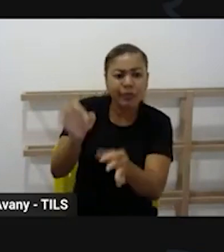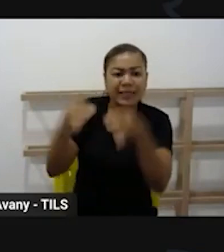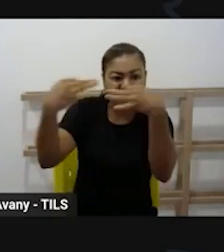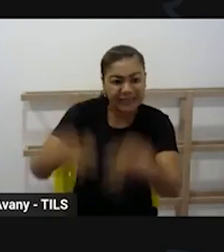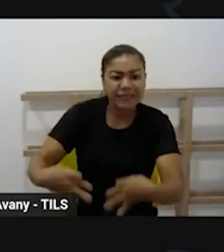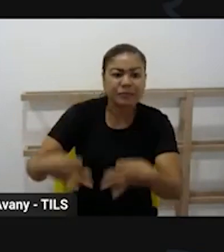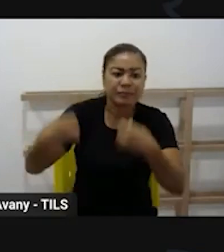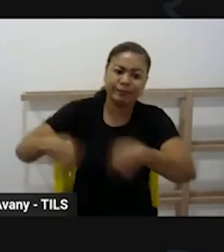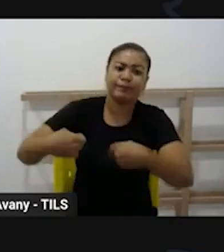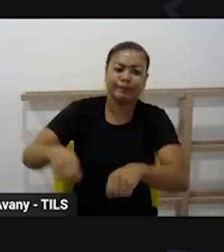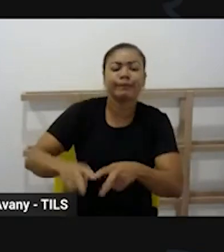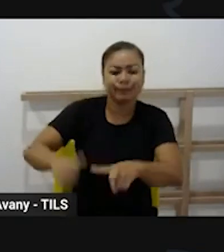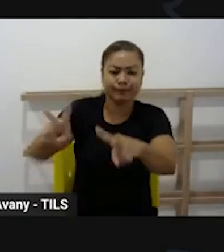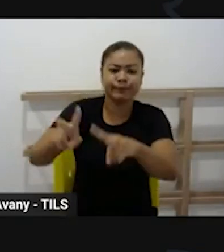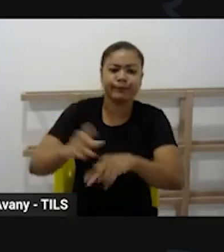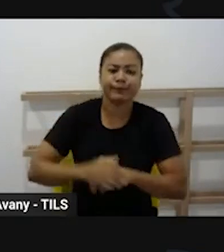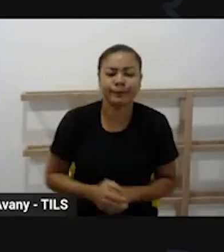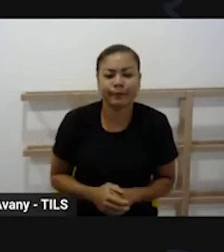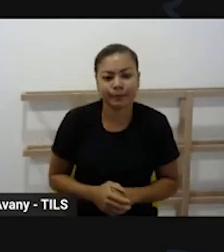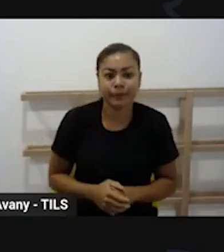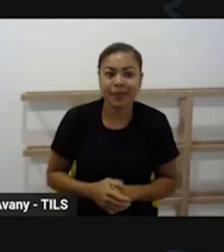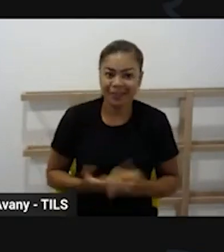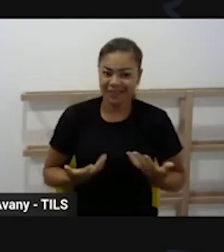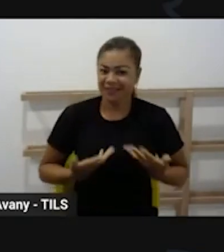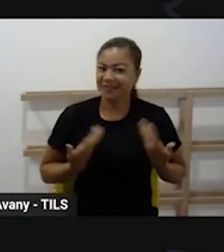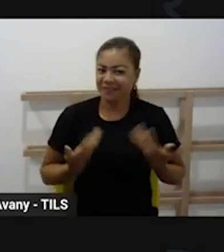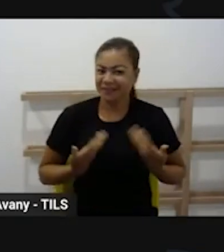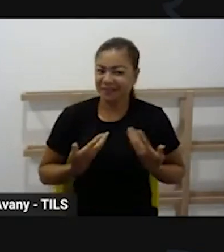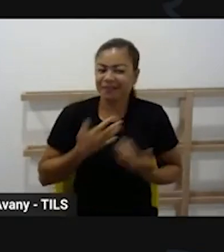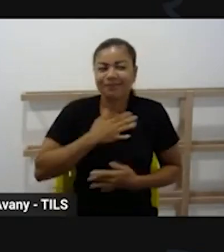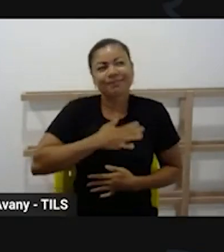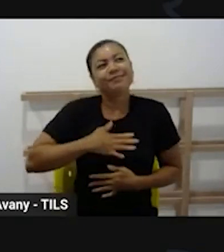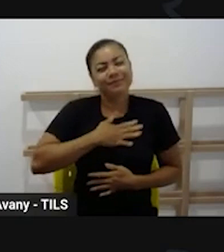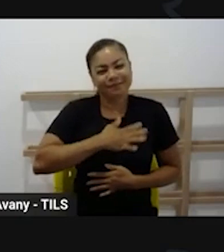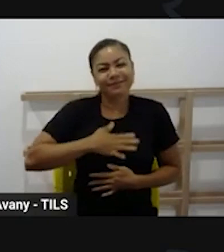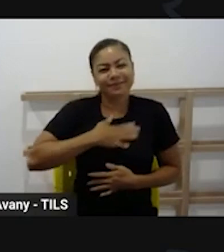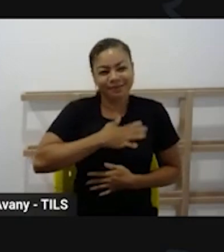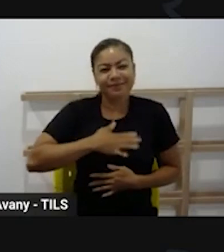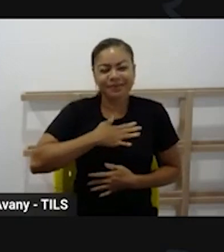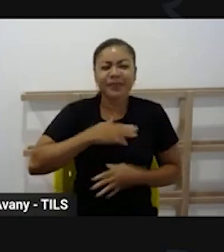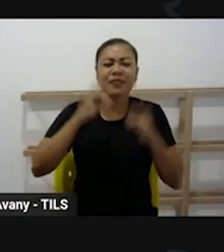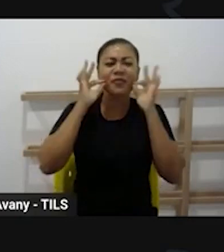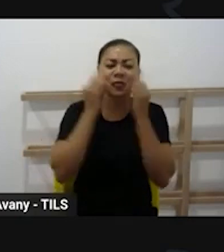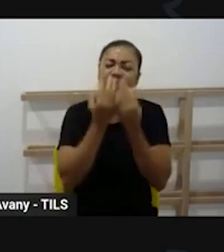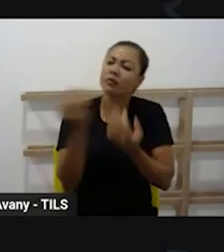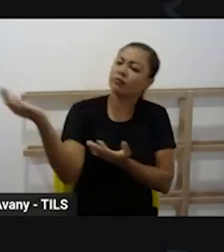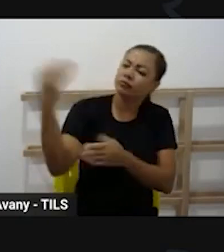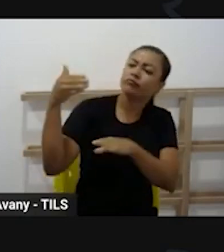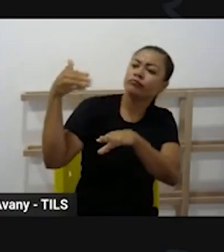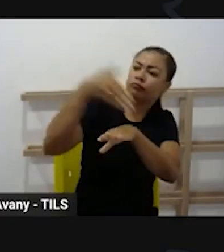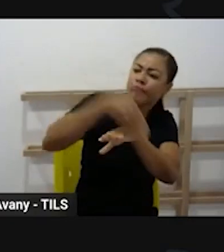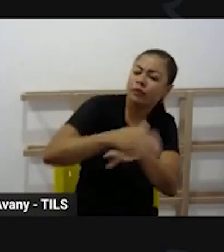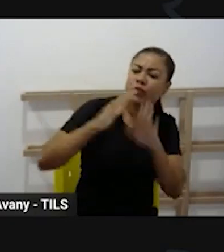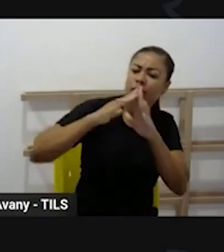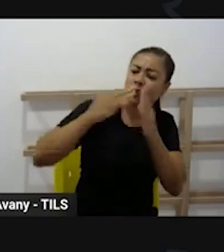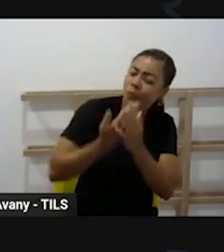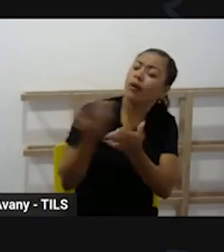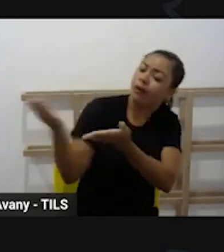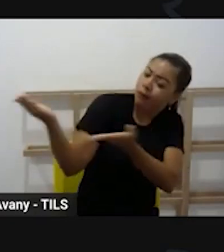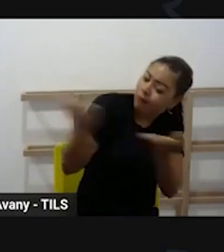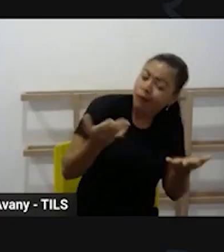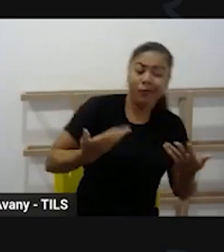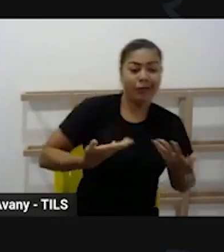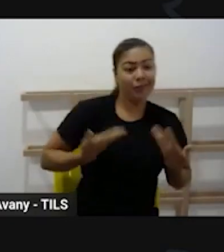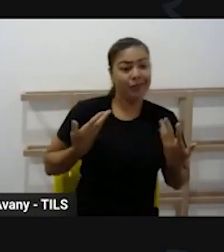dizer que é com muita alegria que a gente fala a forma como as escolas estão recebendo as famílias, né? Então, estão iniciando esse ano letivo em